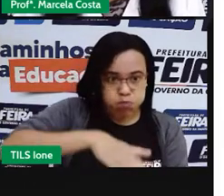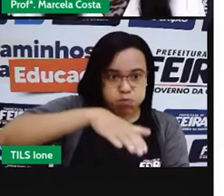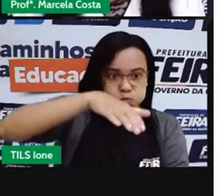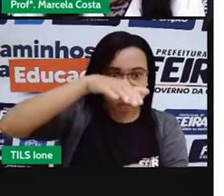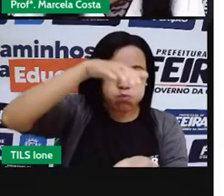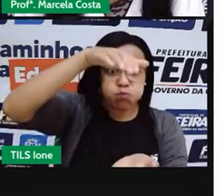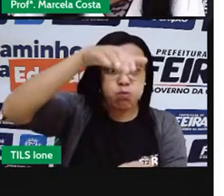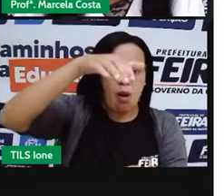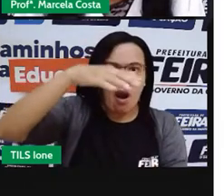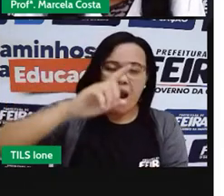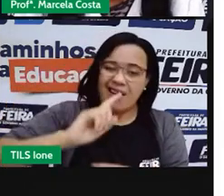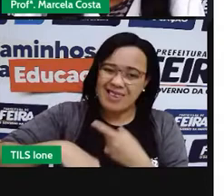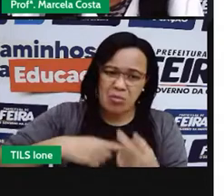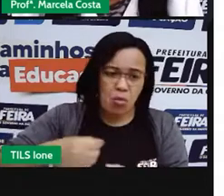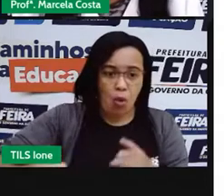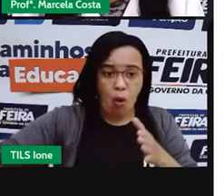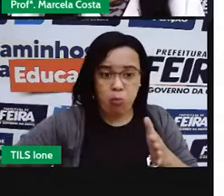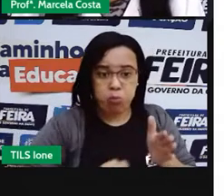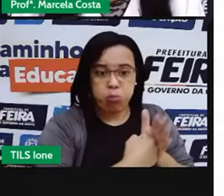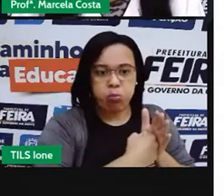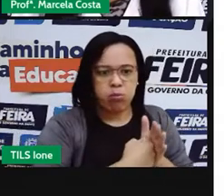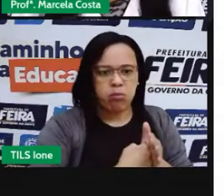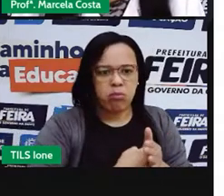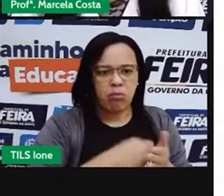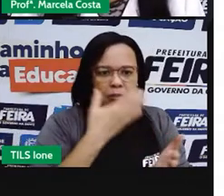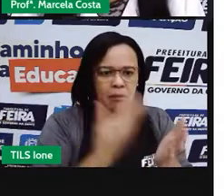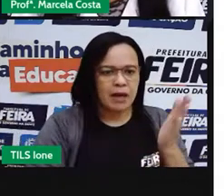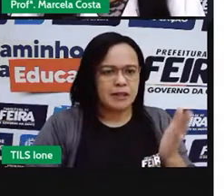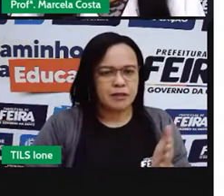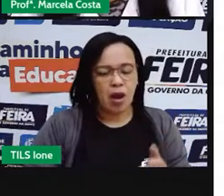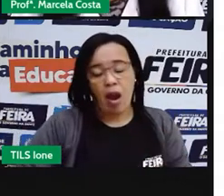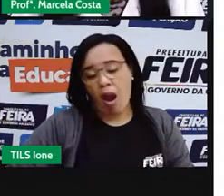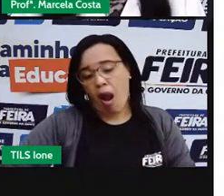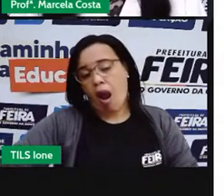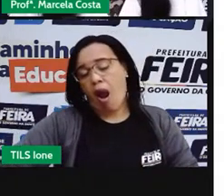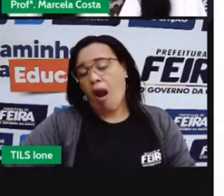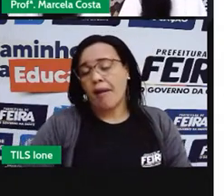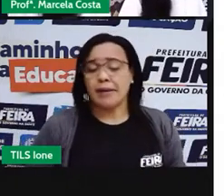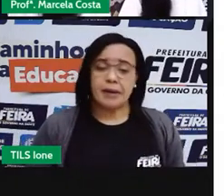acaba fazendo um consumo inadecuado.